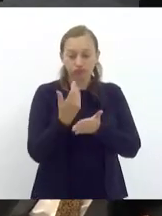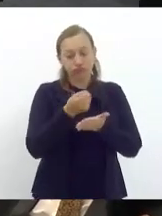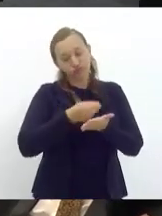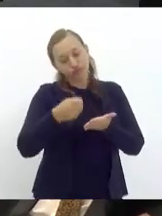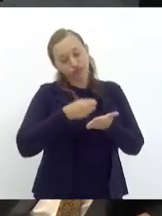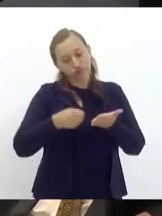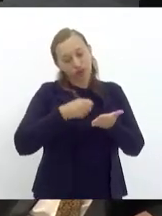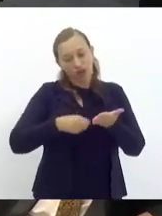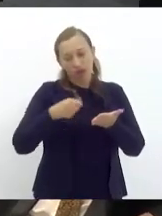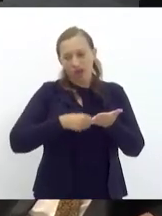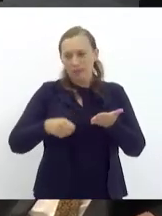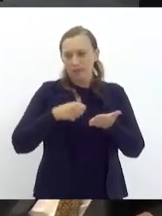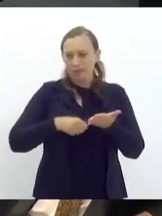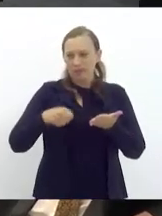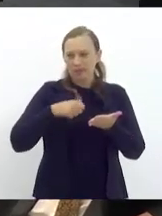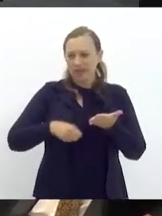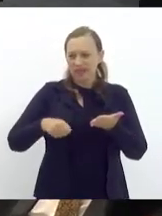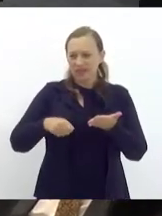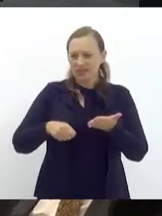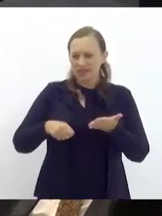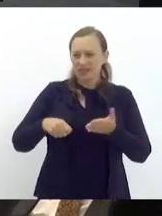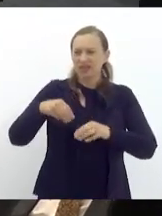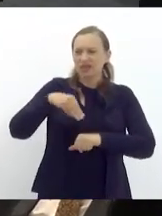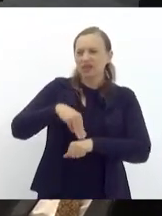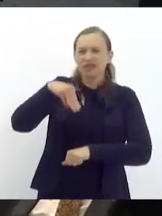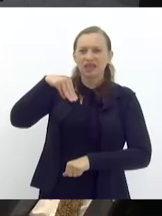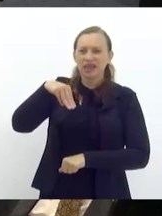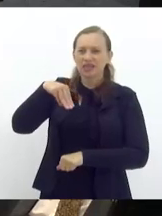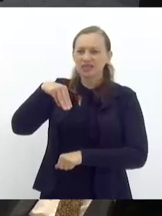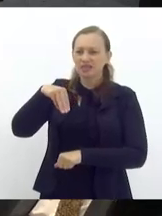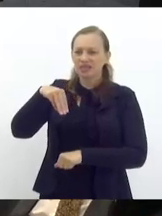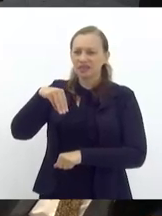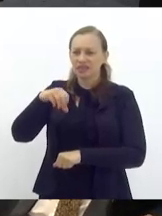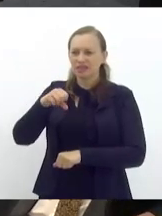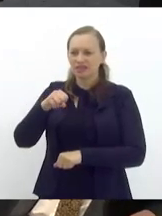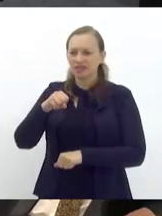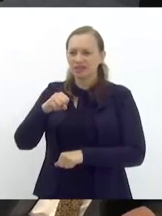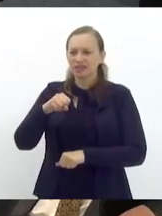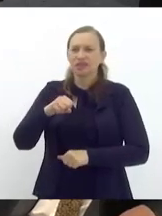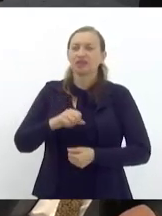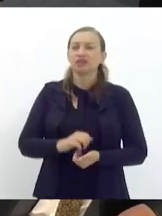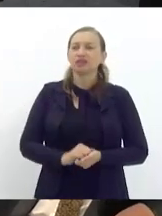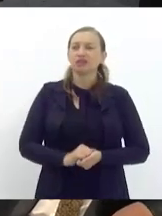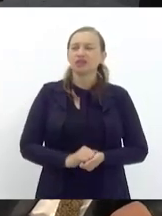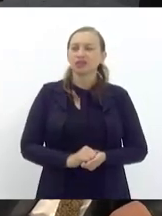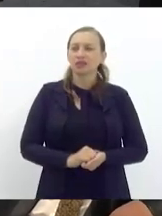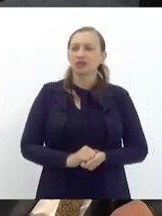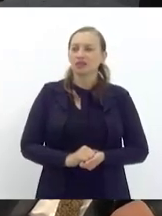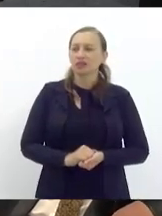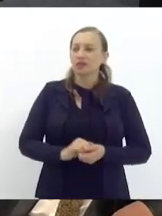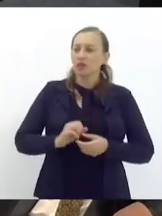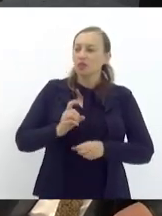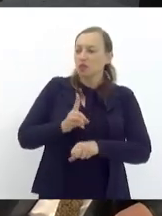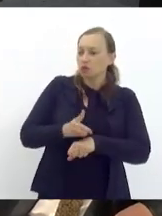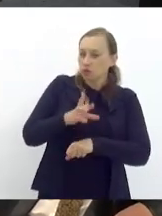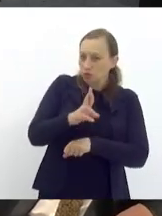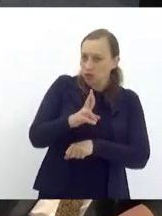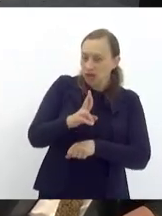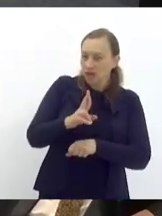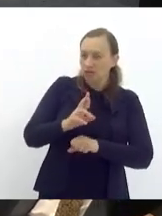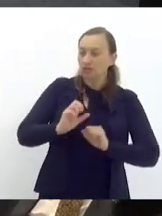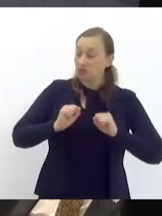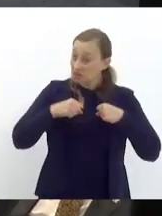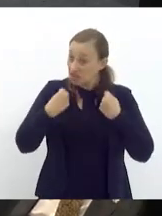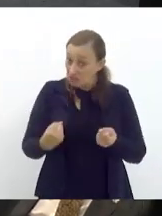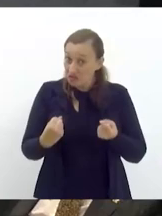mestrado é sobre a reforma agrária no Alentejo em Portugal minha tese doutorado é sobre